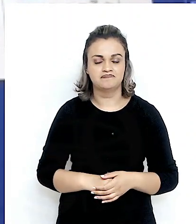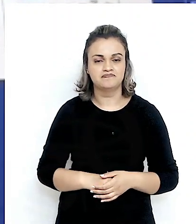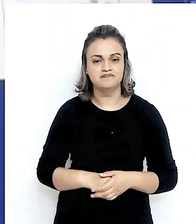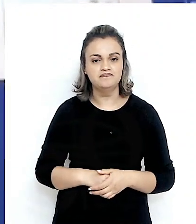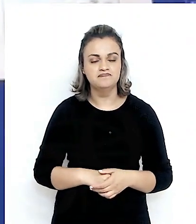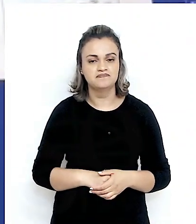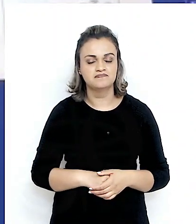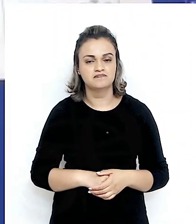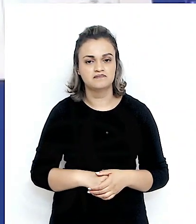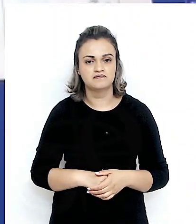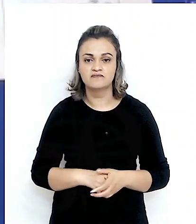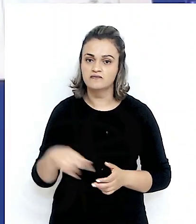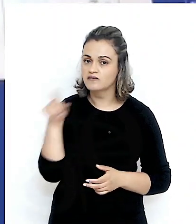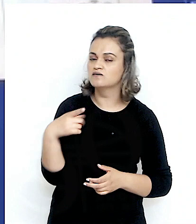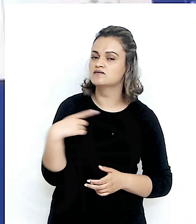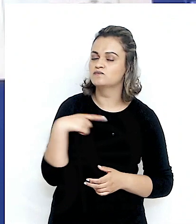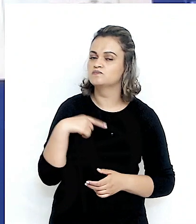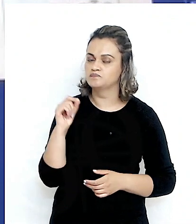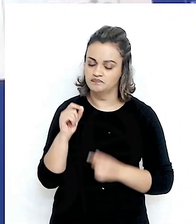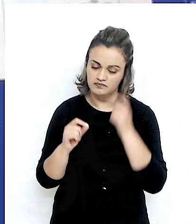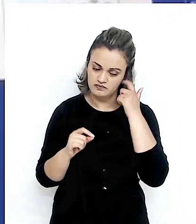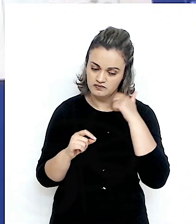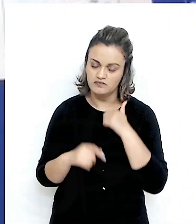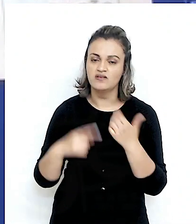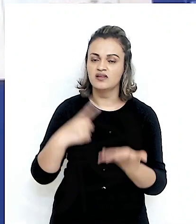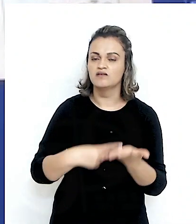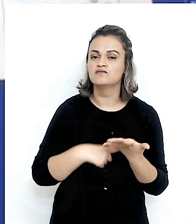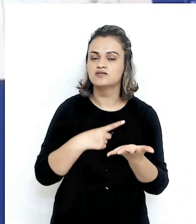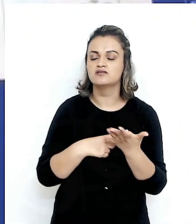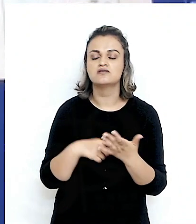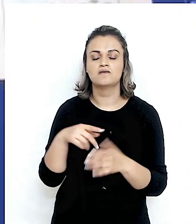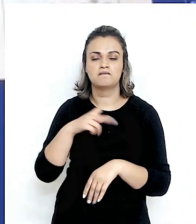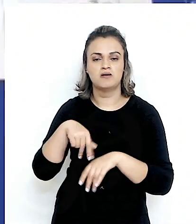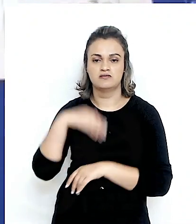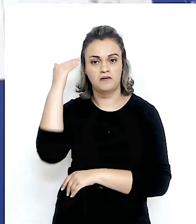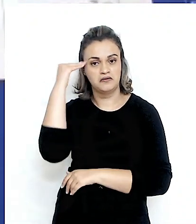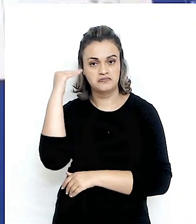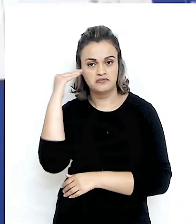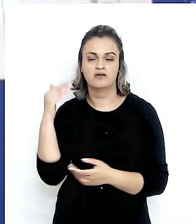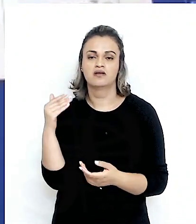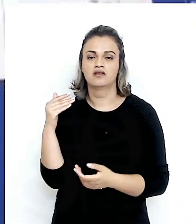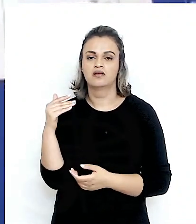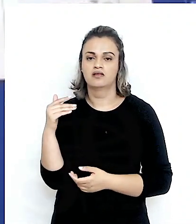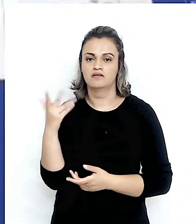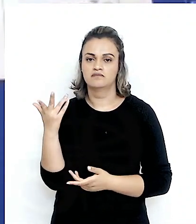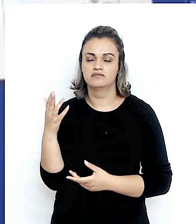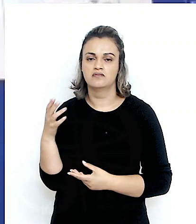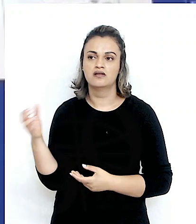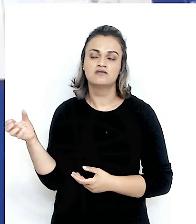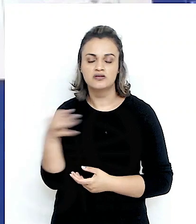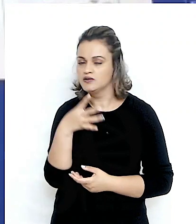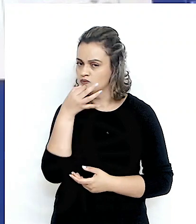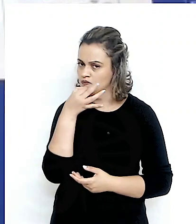RCEP, né, nós temos já negociações com a Coreia do Sul, queremos lançar novas clientes